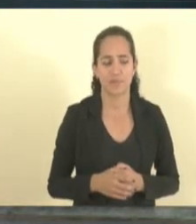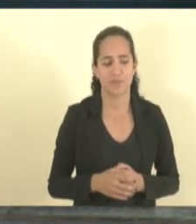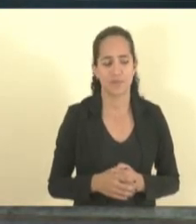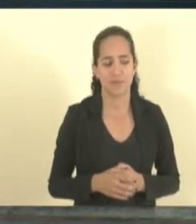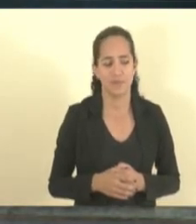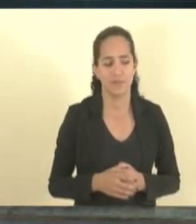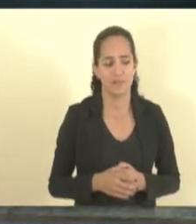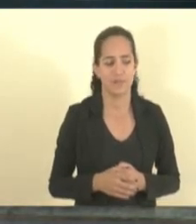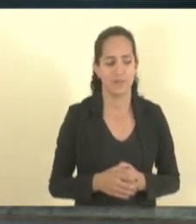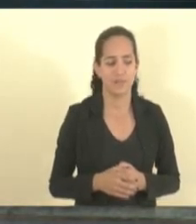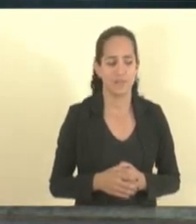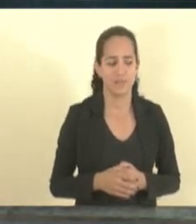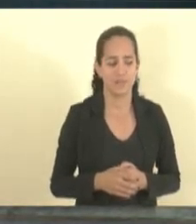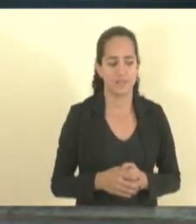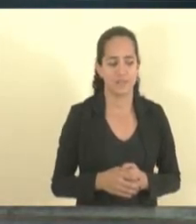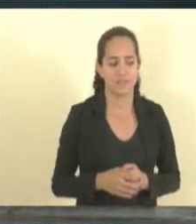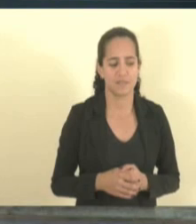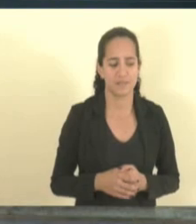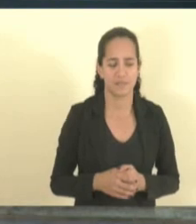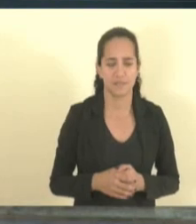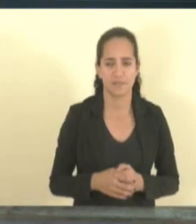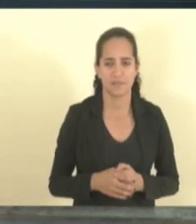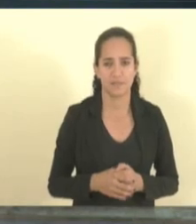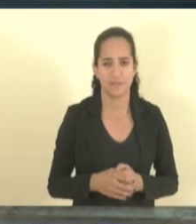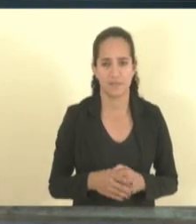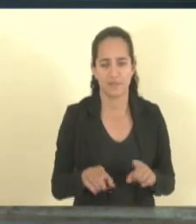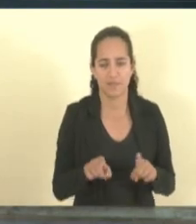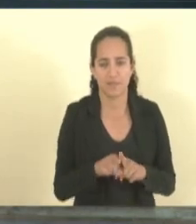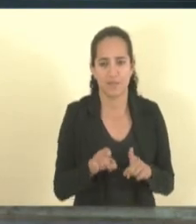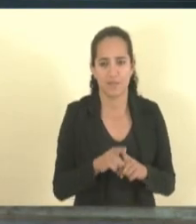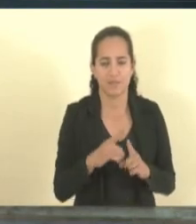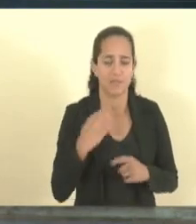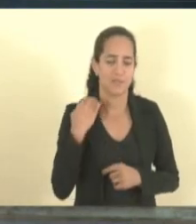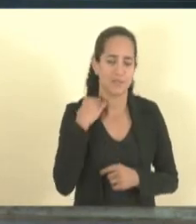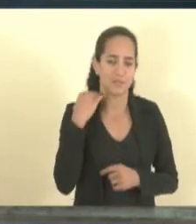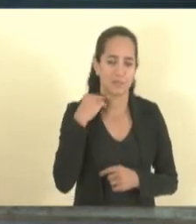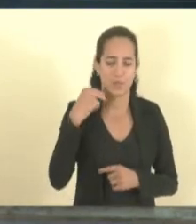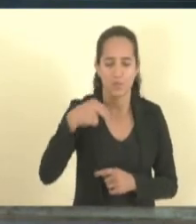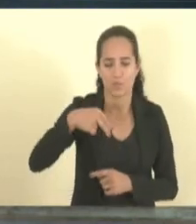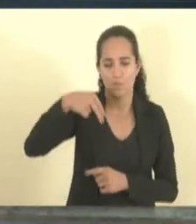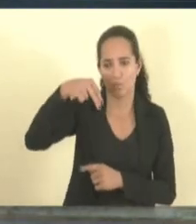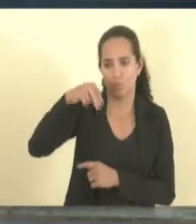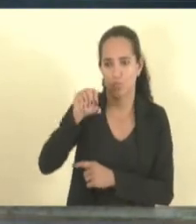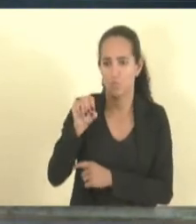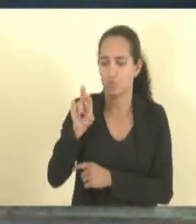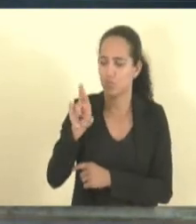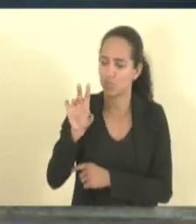Aqui, agora nós vamos falar um pouquinho sobre o Banco do Nordeste no Espírito Santo.